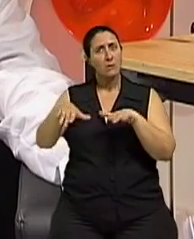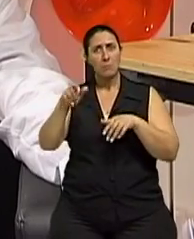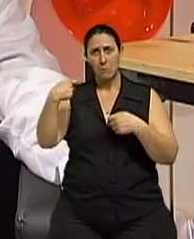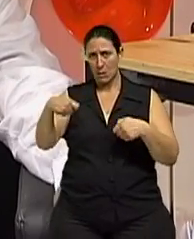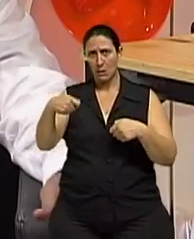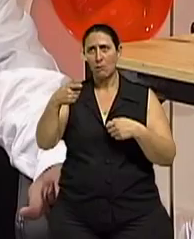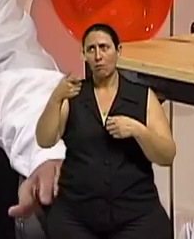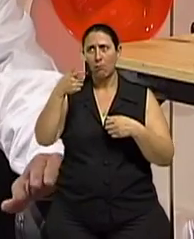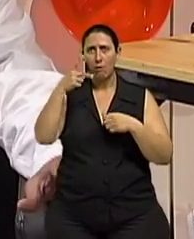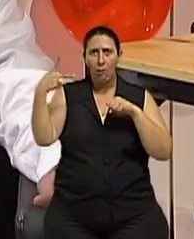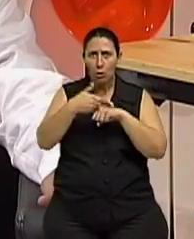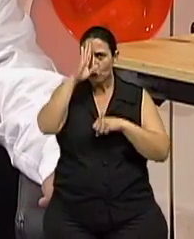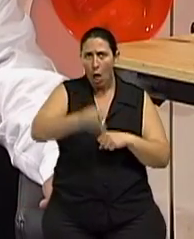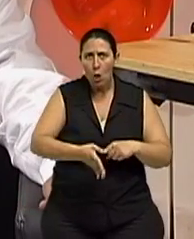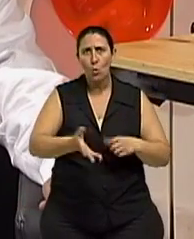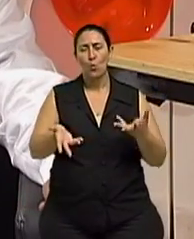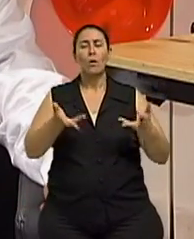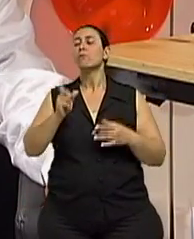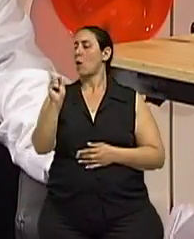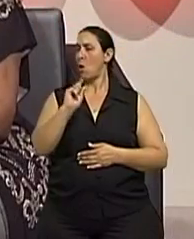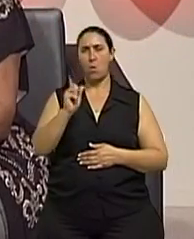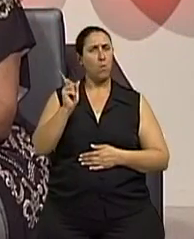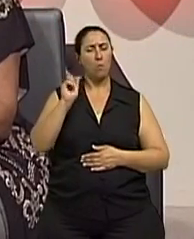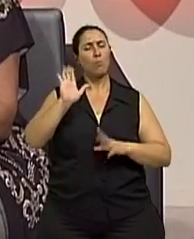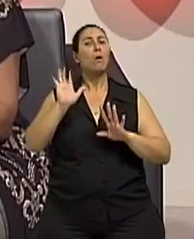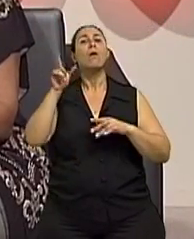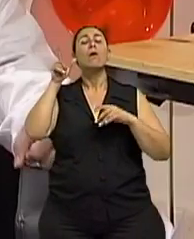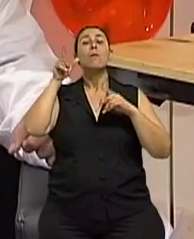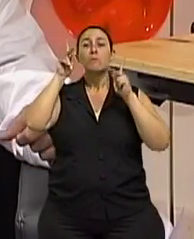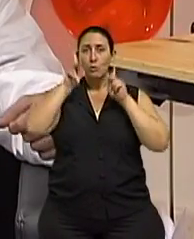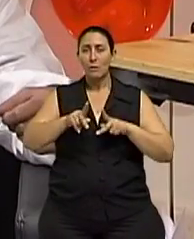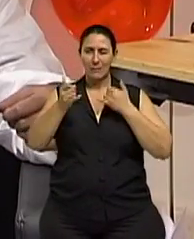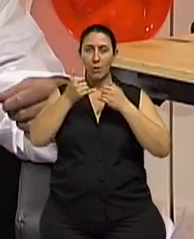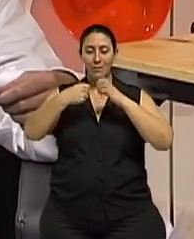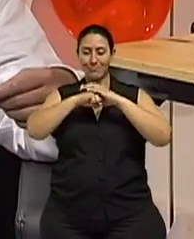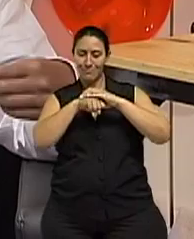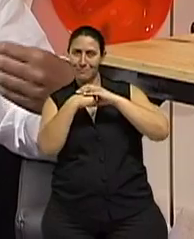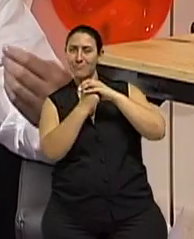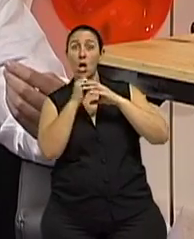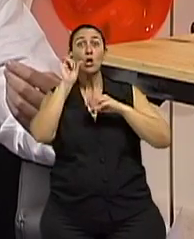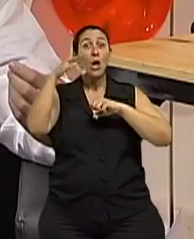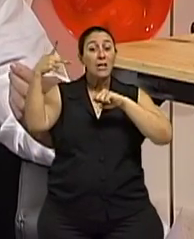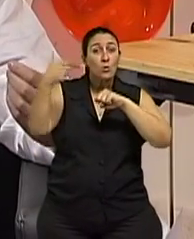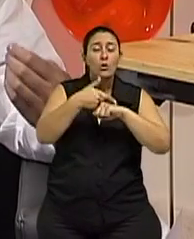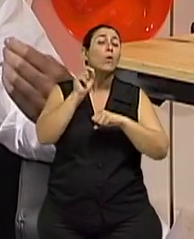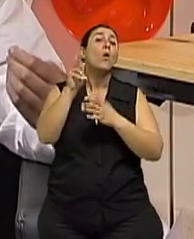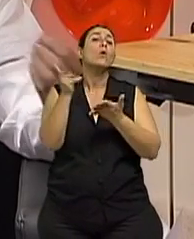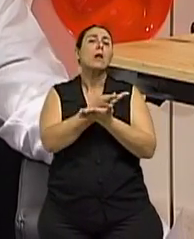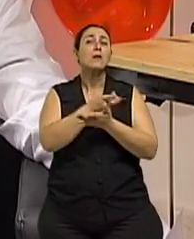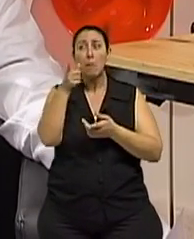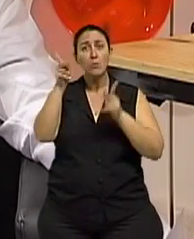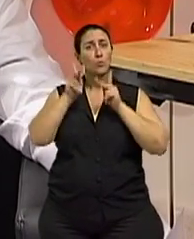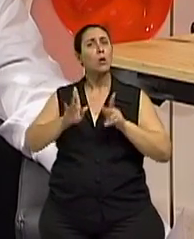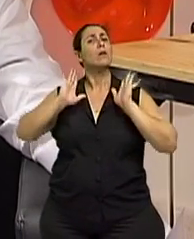quase nunca é a primeira? a cirurgia nunca é a primeira opção. perfeito. A cirurgia por um desgaste do quadril, ela só vai ser feita quando o